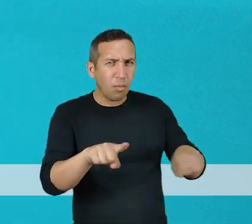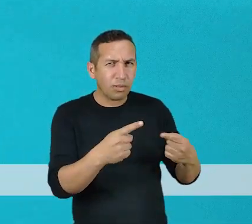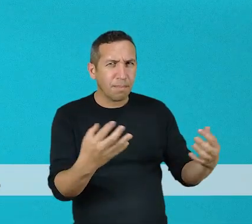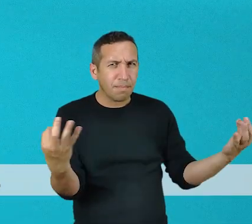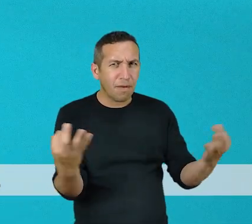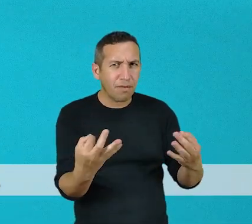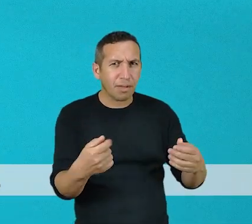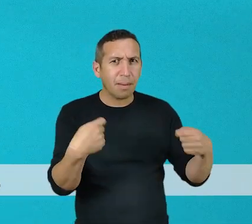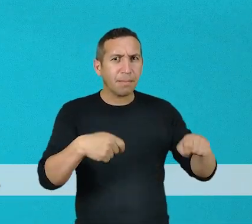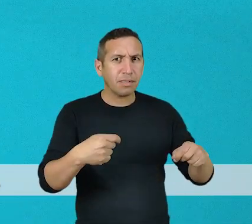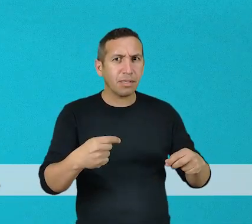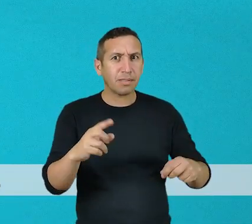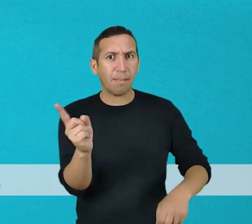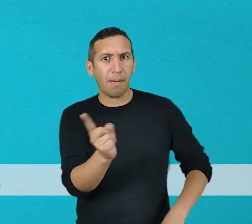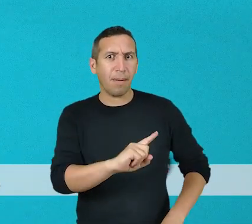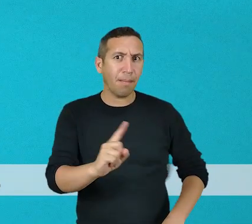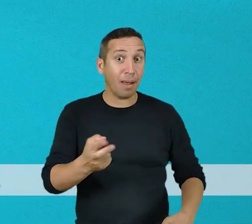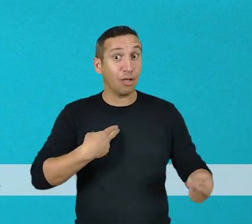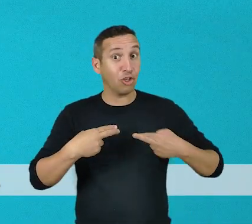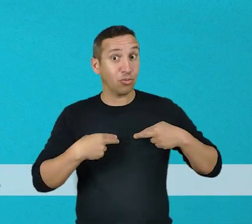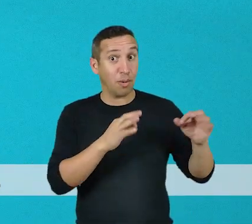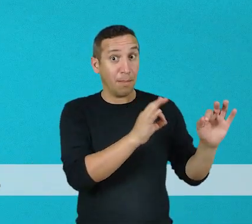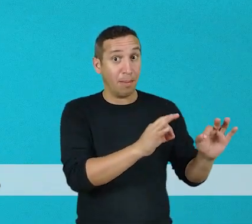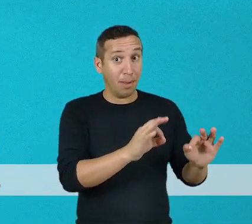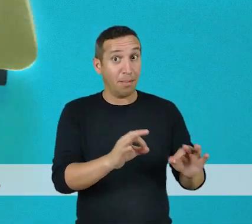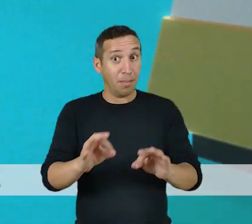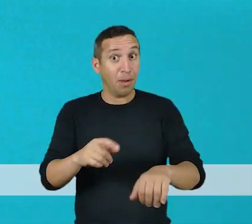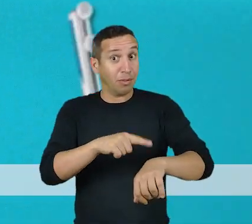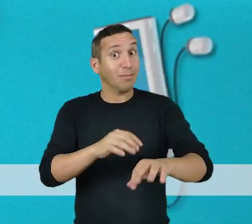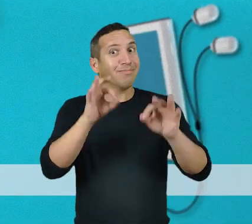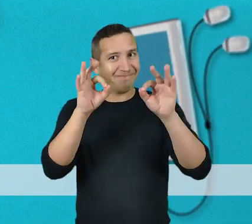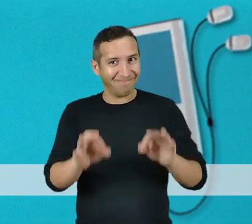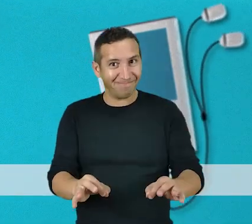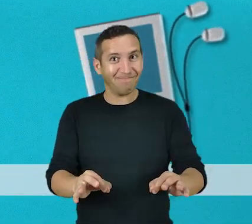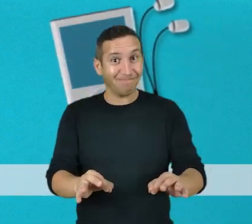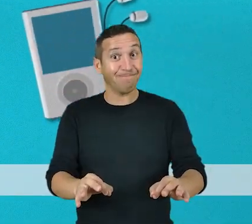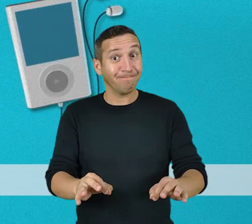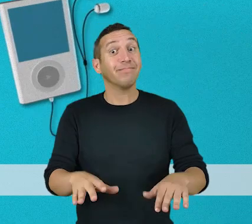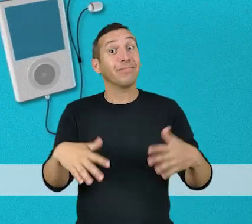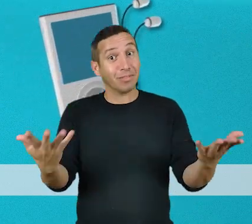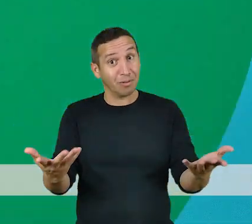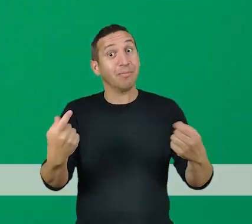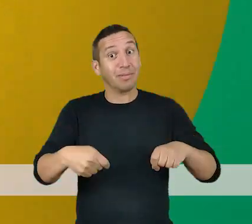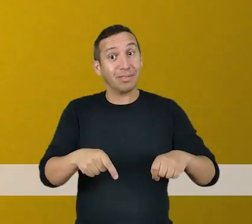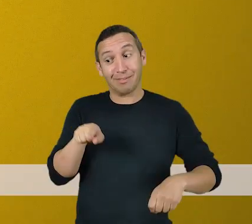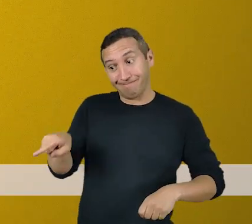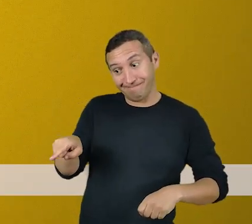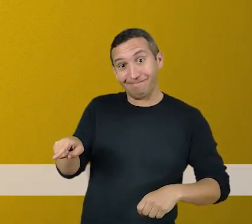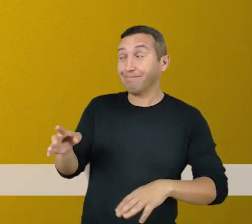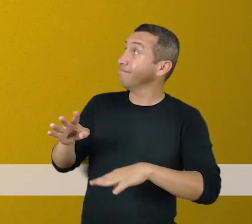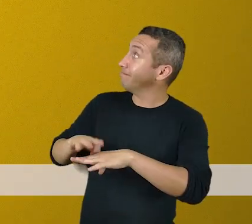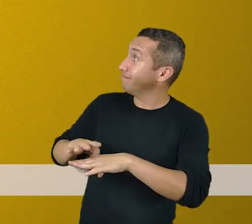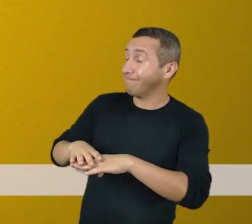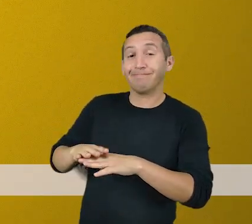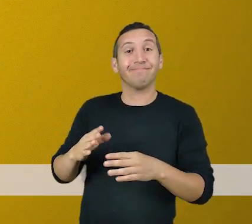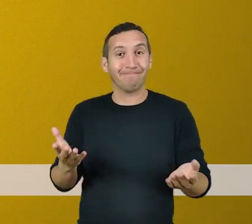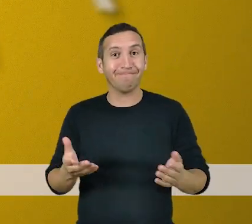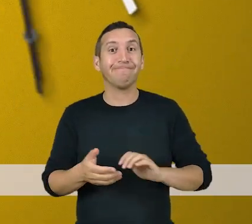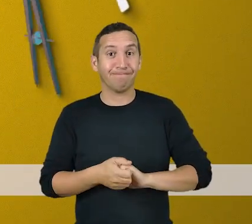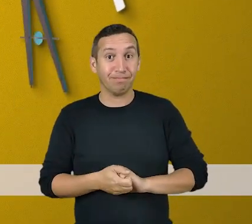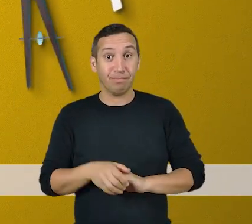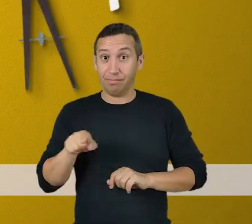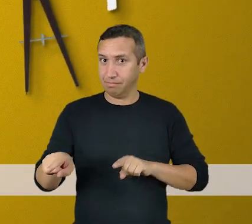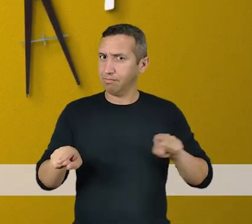Uma música, para ser perfeita, precisa de compasso, está no tempo certo, ou seja, precisa da